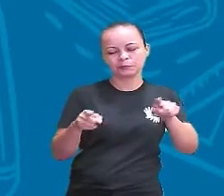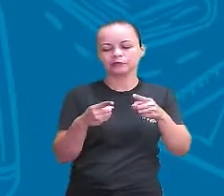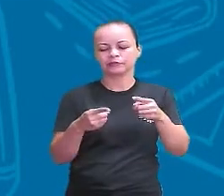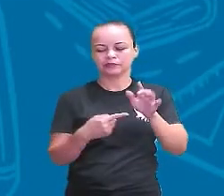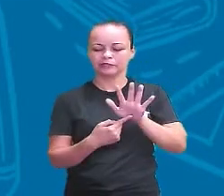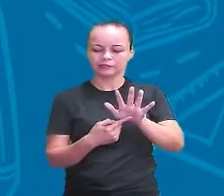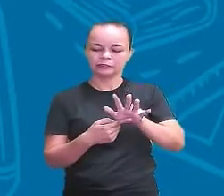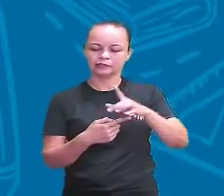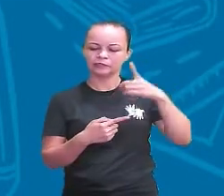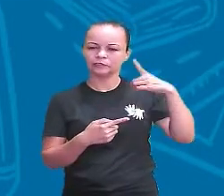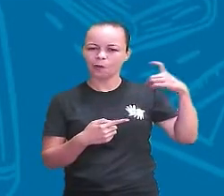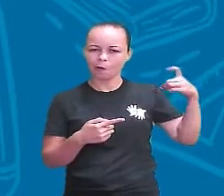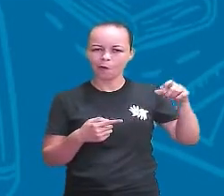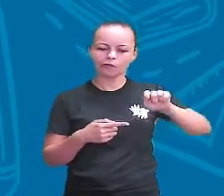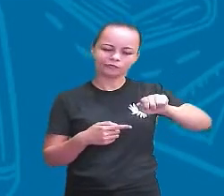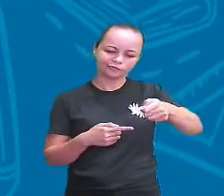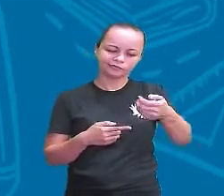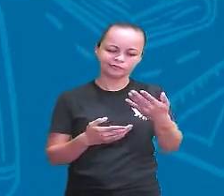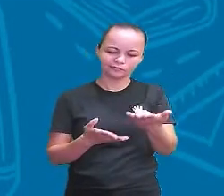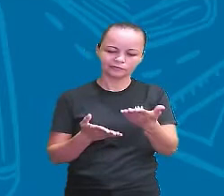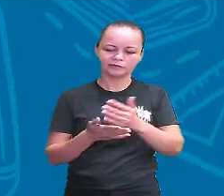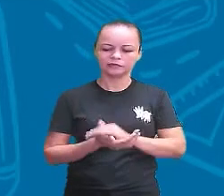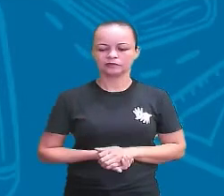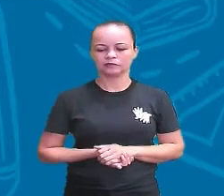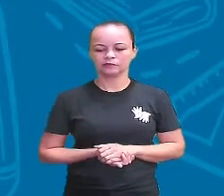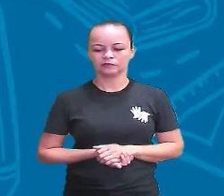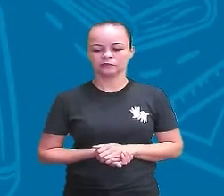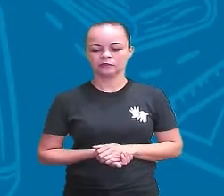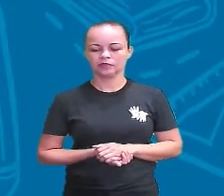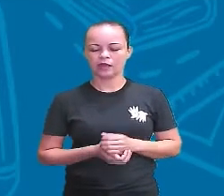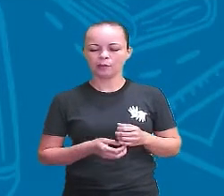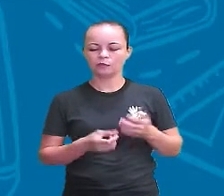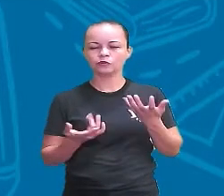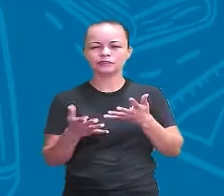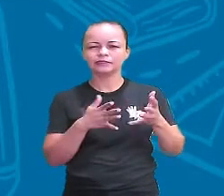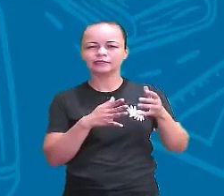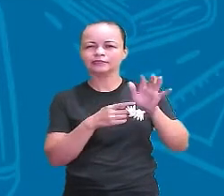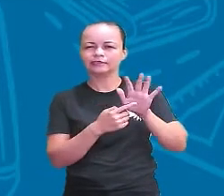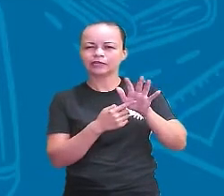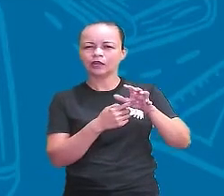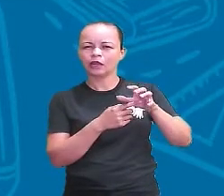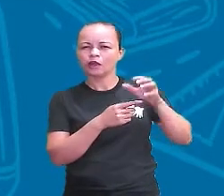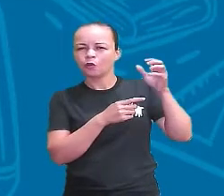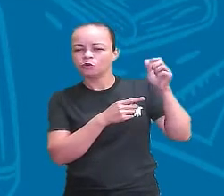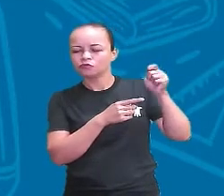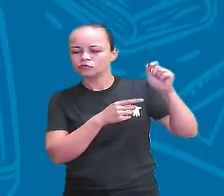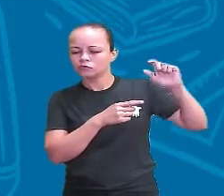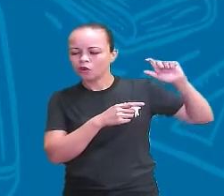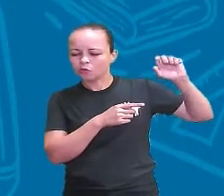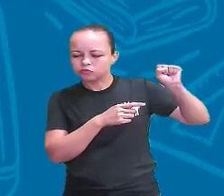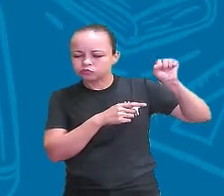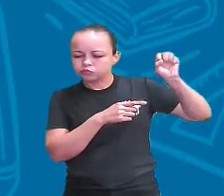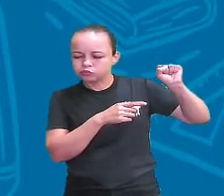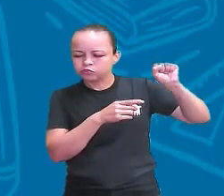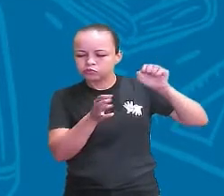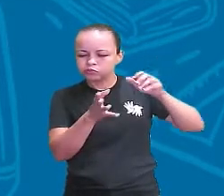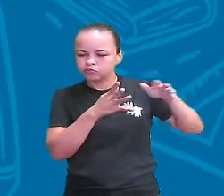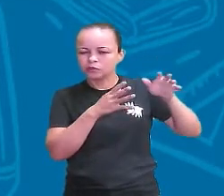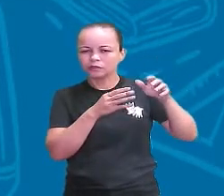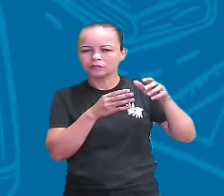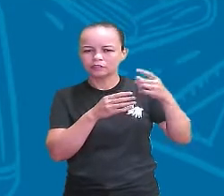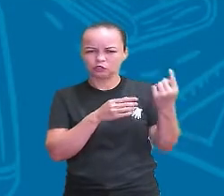desse somzinho desse aparelho E a buzina corneta, né? É uma corneta aquilo ali Ele emite som?